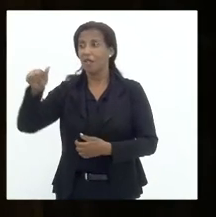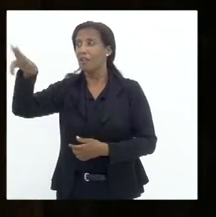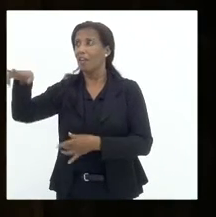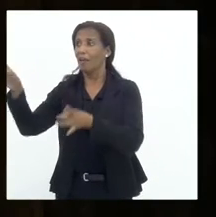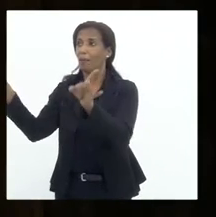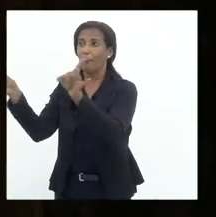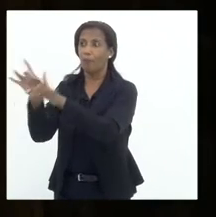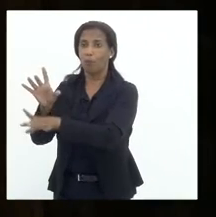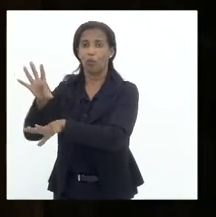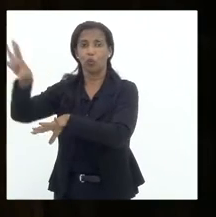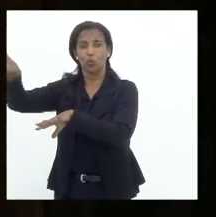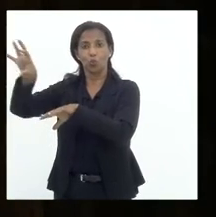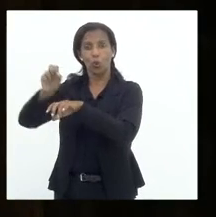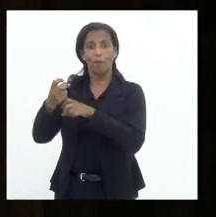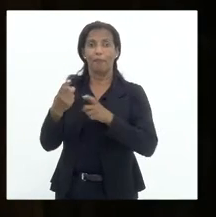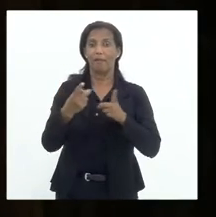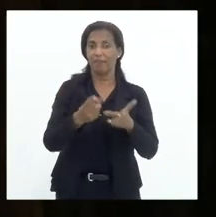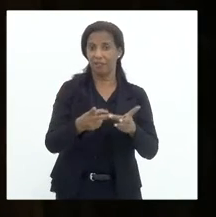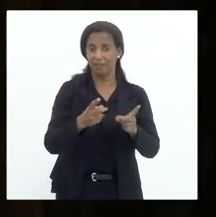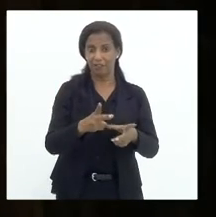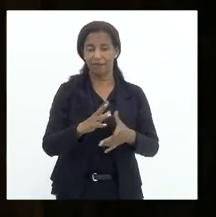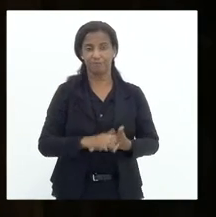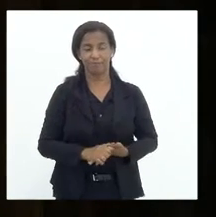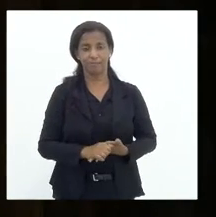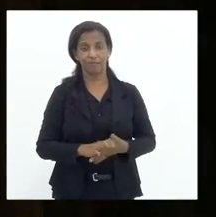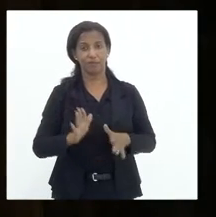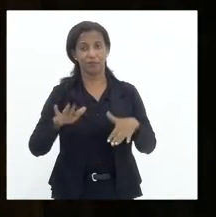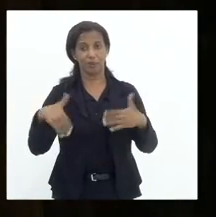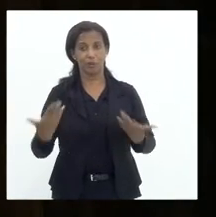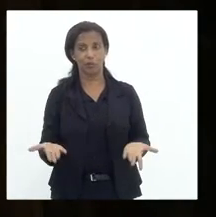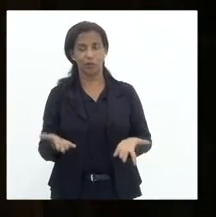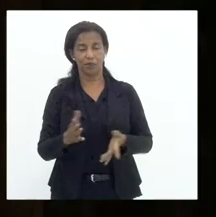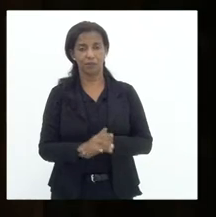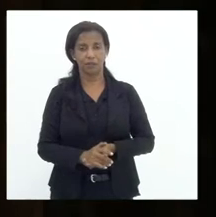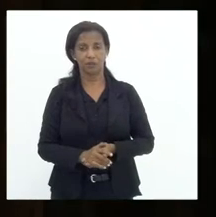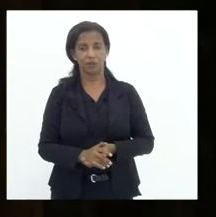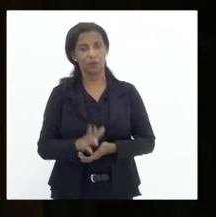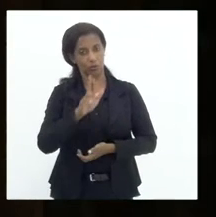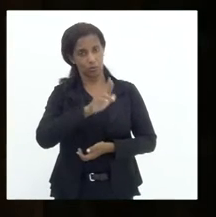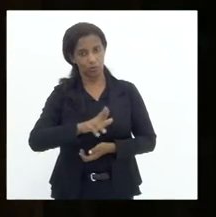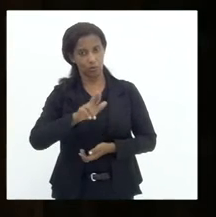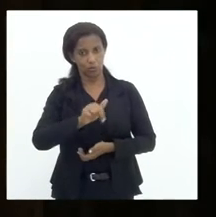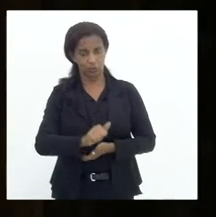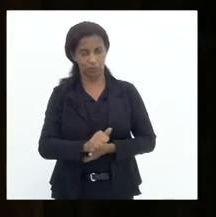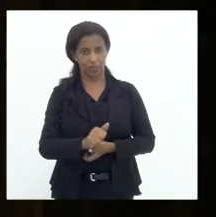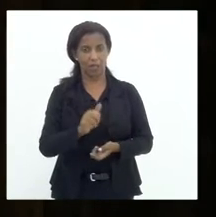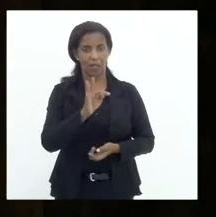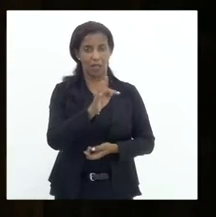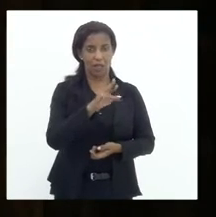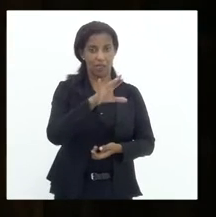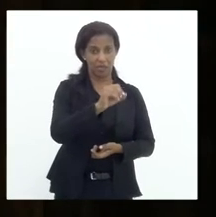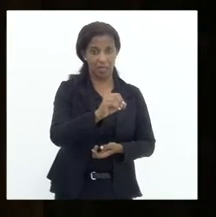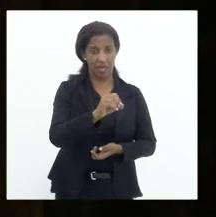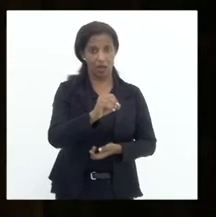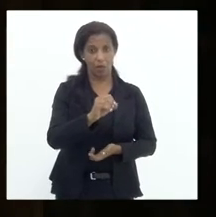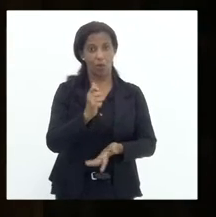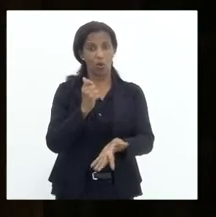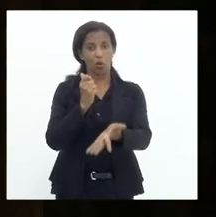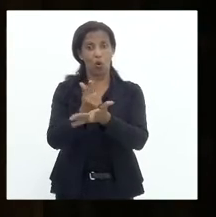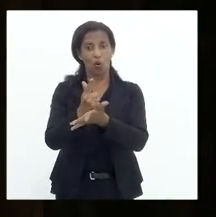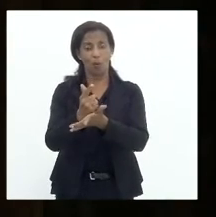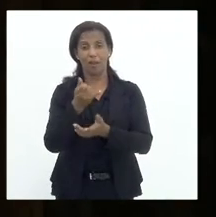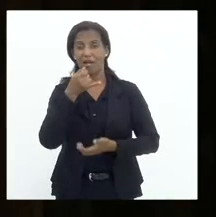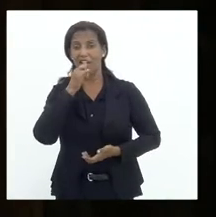disponibilizarem a vender. e quando você usa termoelétrica e importa energia,